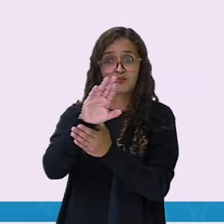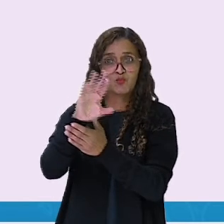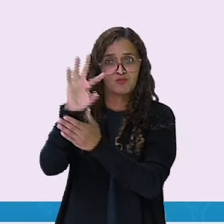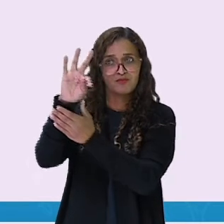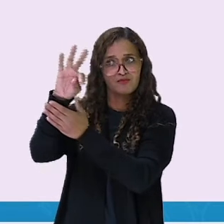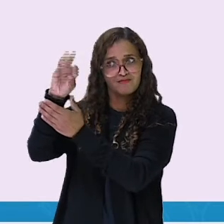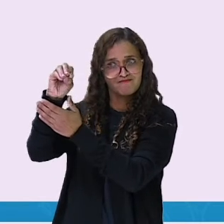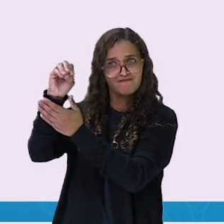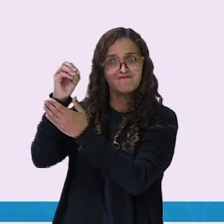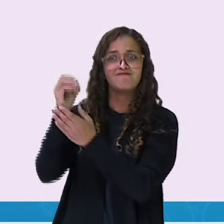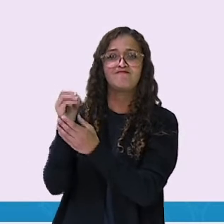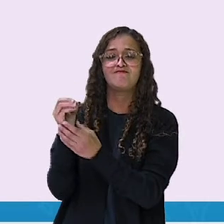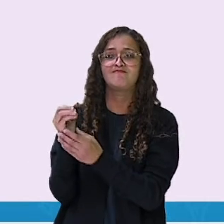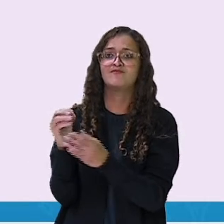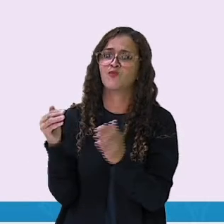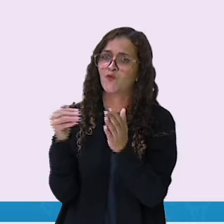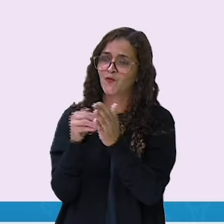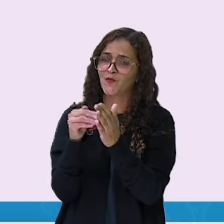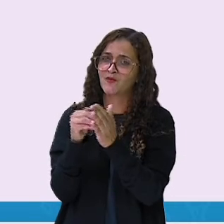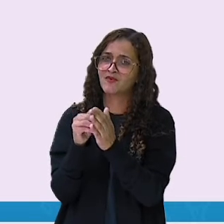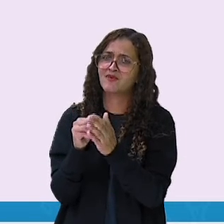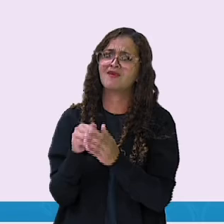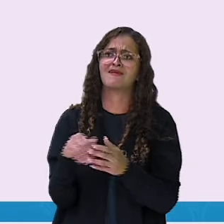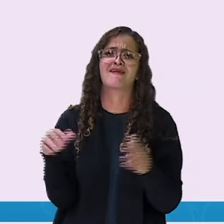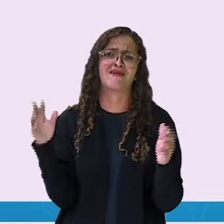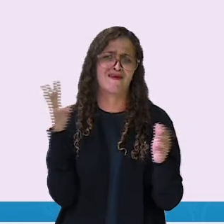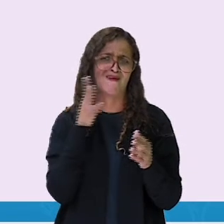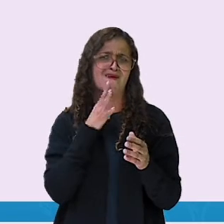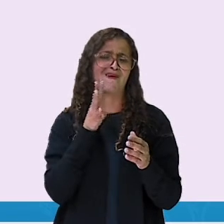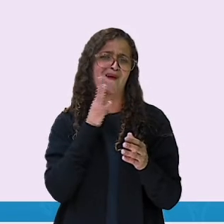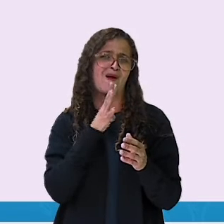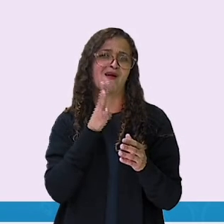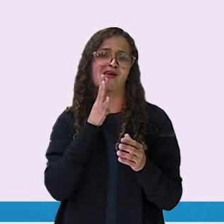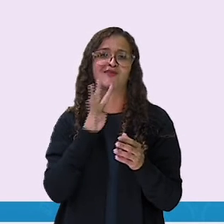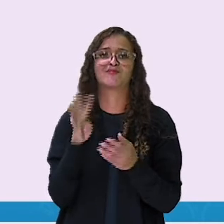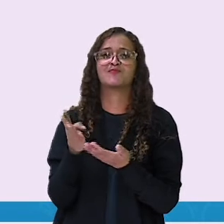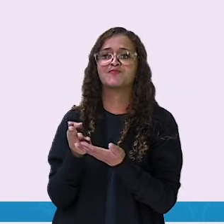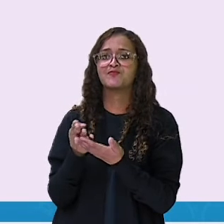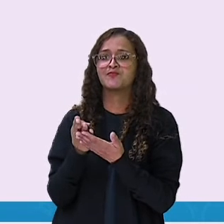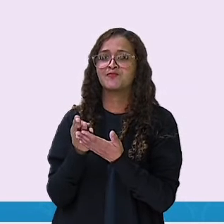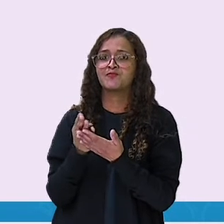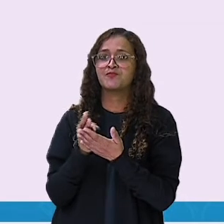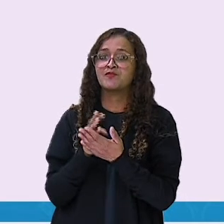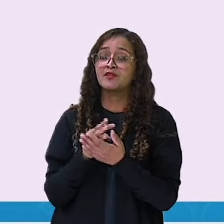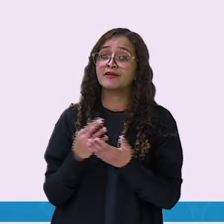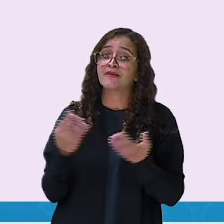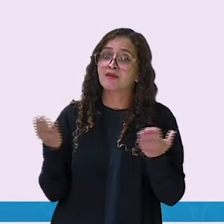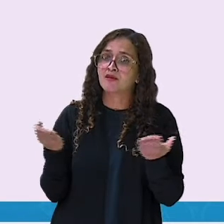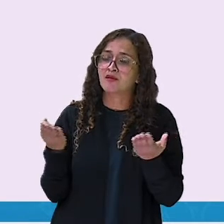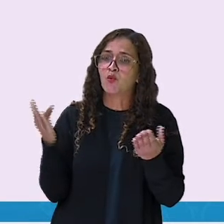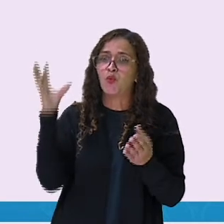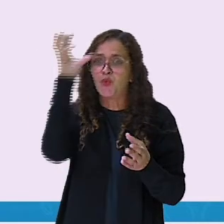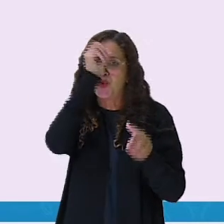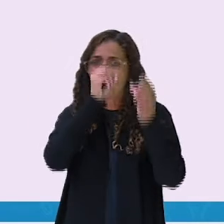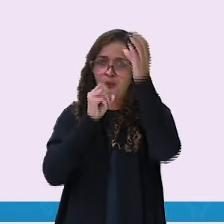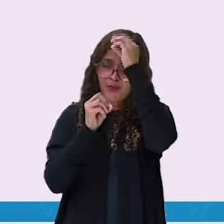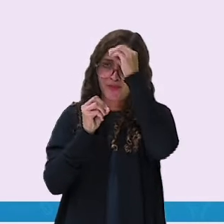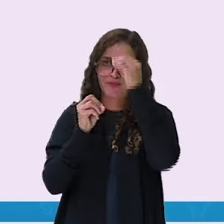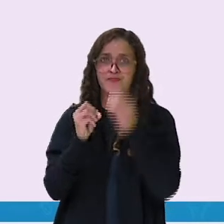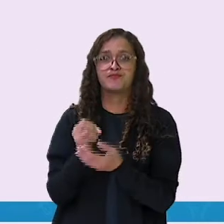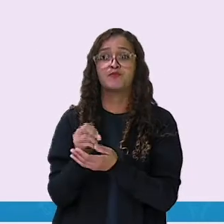certo? E é divertido, não é? Muito bem! E como nós estamos trabalhando a palavra